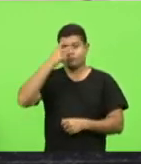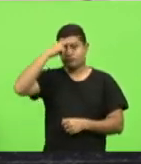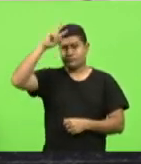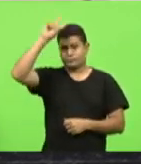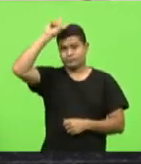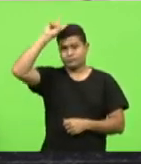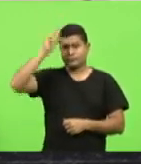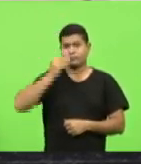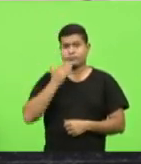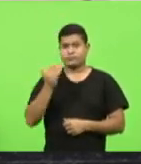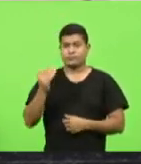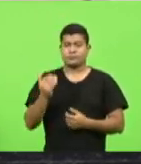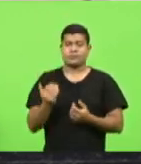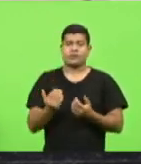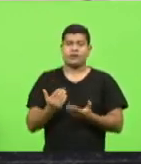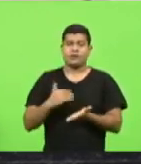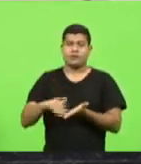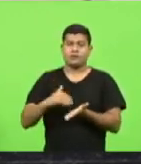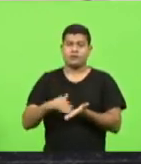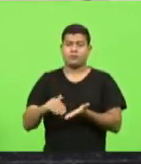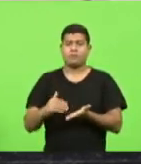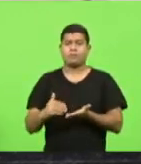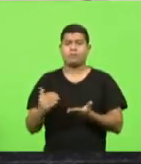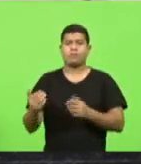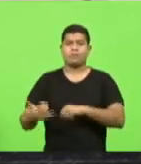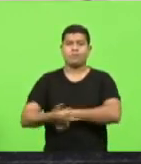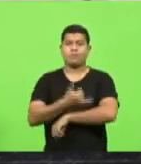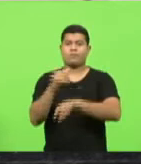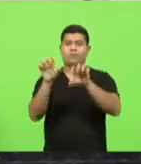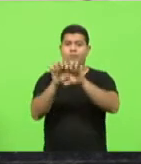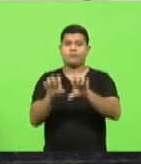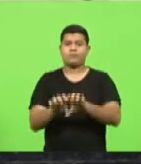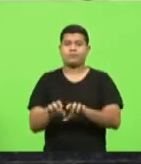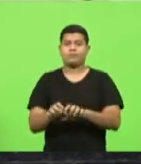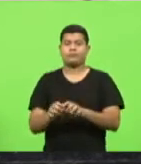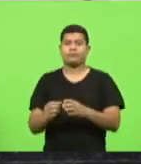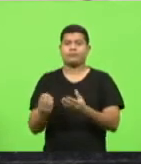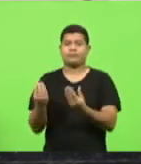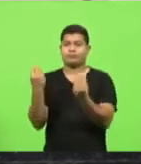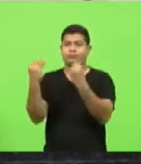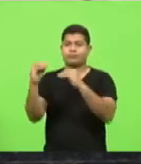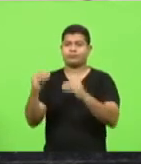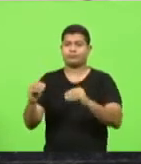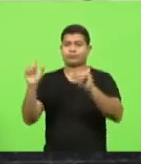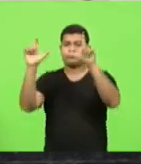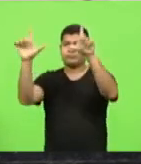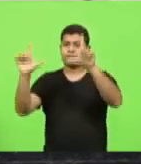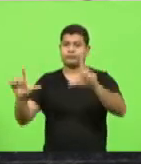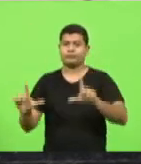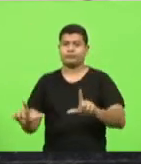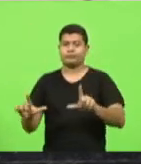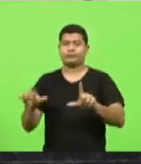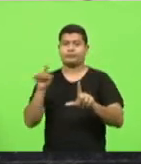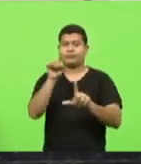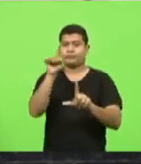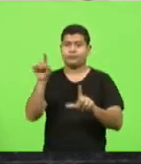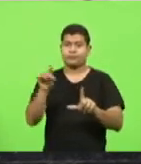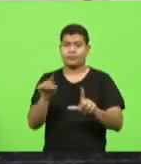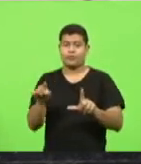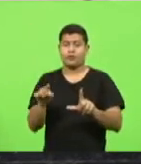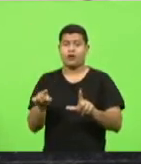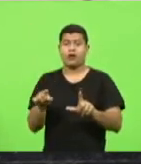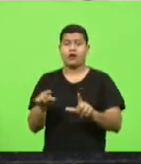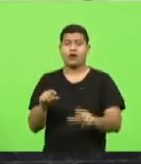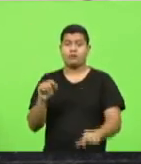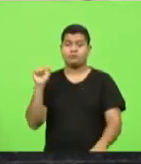solicita ao secretário do estado da infraestrutura informações acerca da colocação de placas com os motivos em caso de